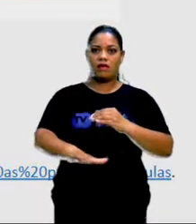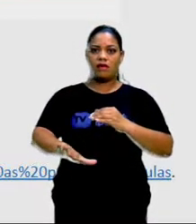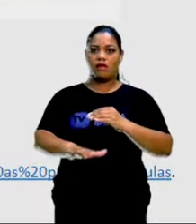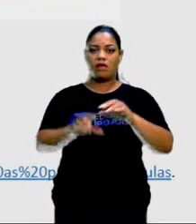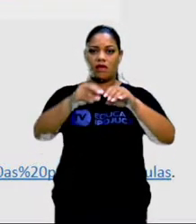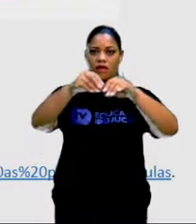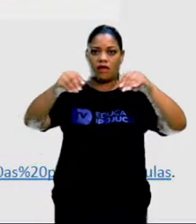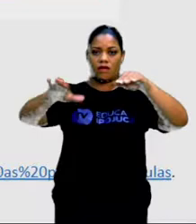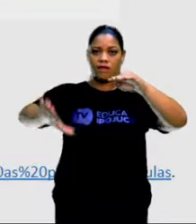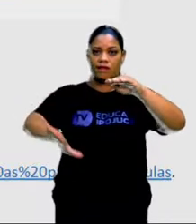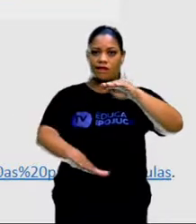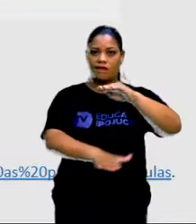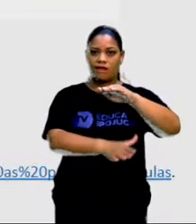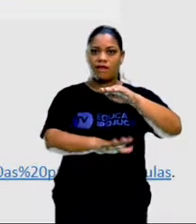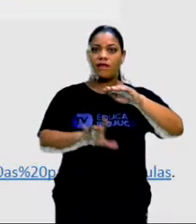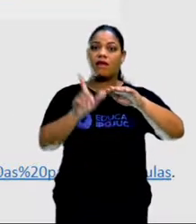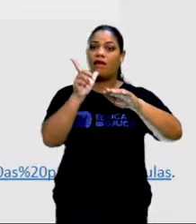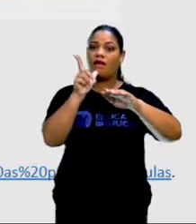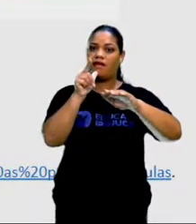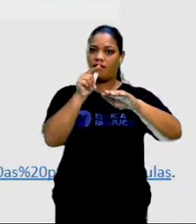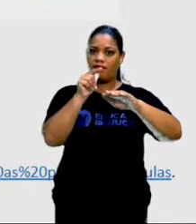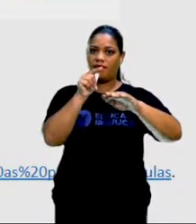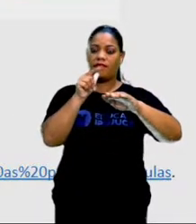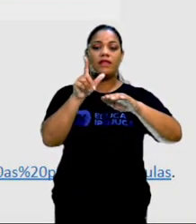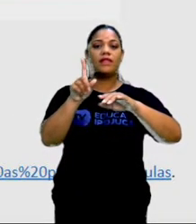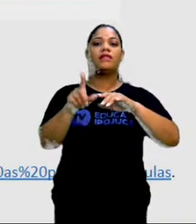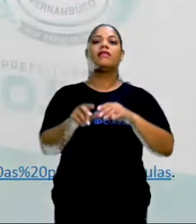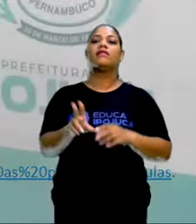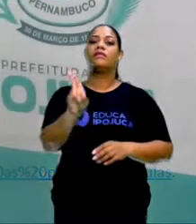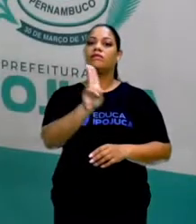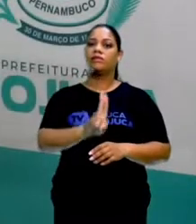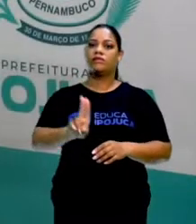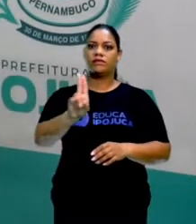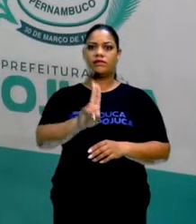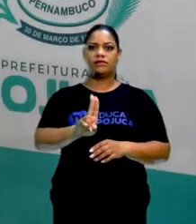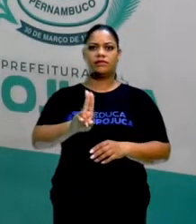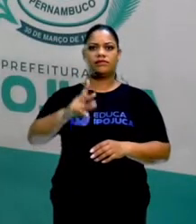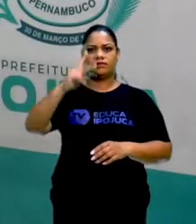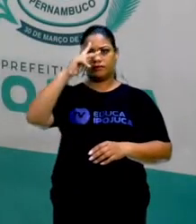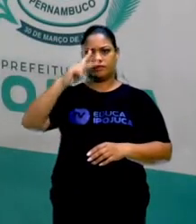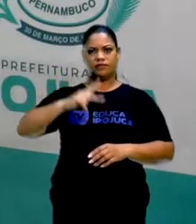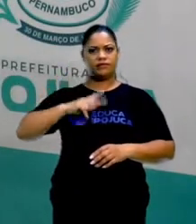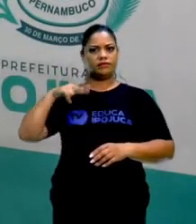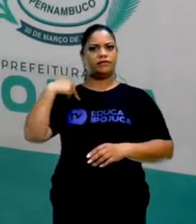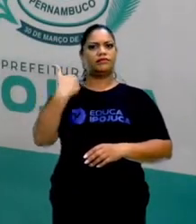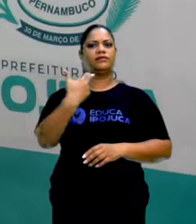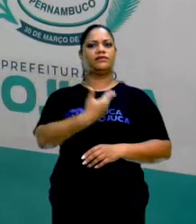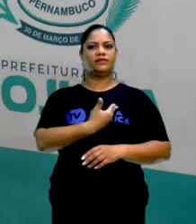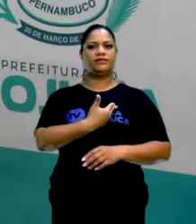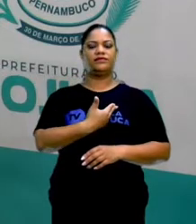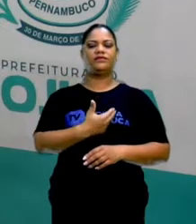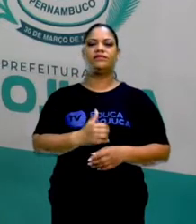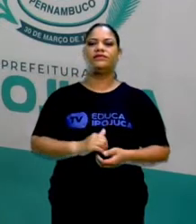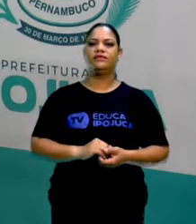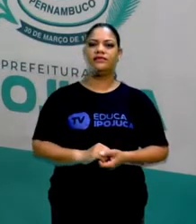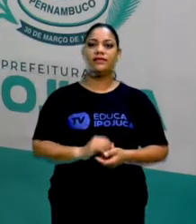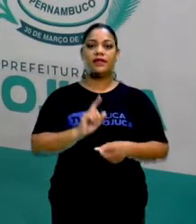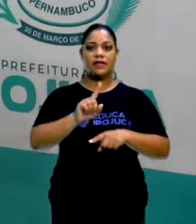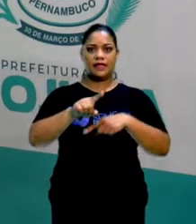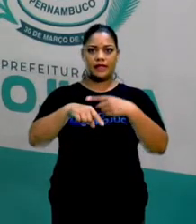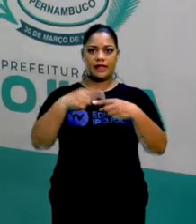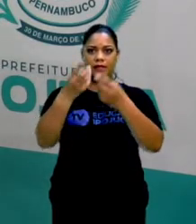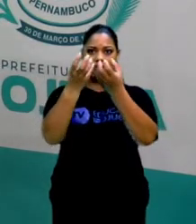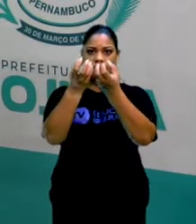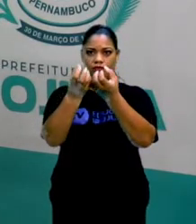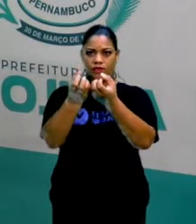se possa explorá-los para o consumo humano. Então é como se aquela água suja que vinha de cima, depois de